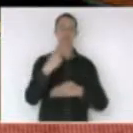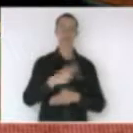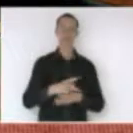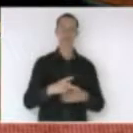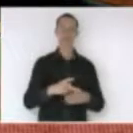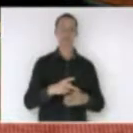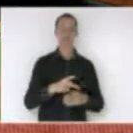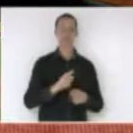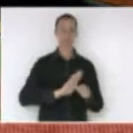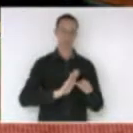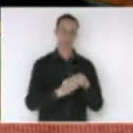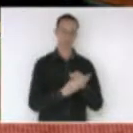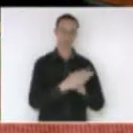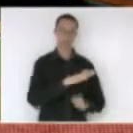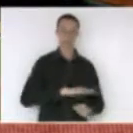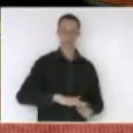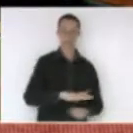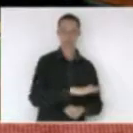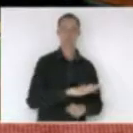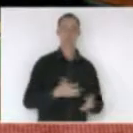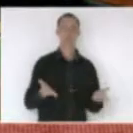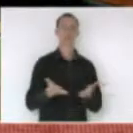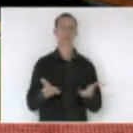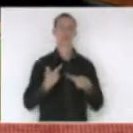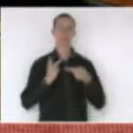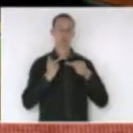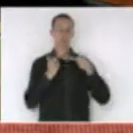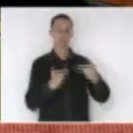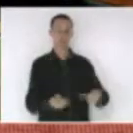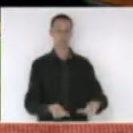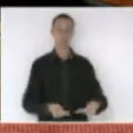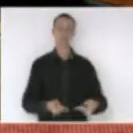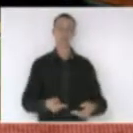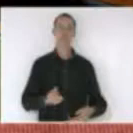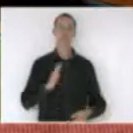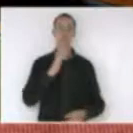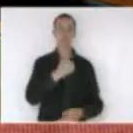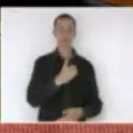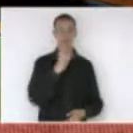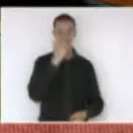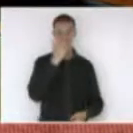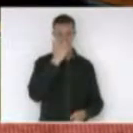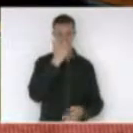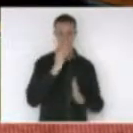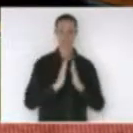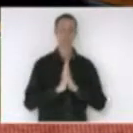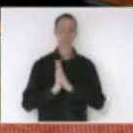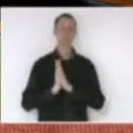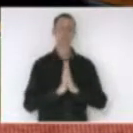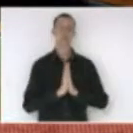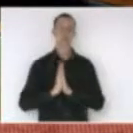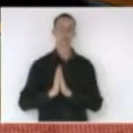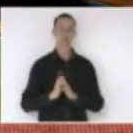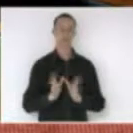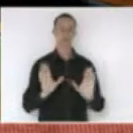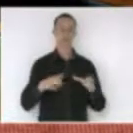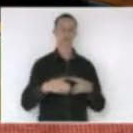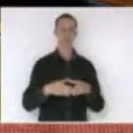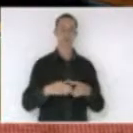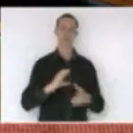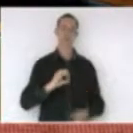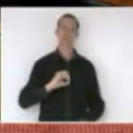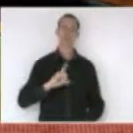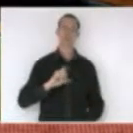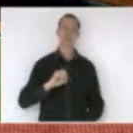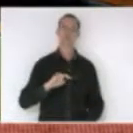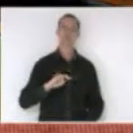aqui convidando para essa missa inclusive a comunidade de colônia deverá chamar-se colônia